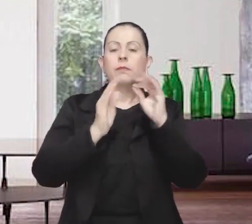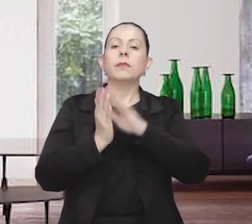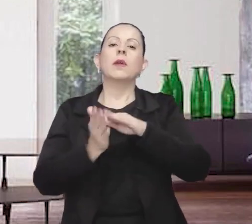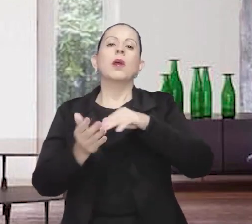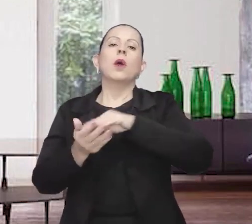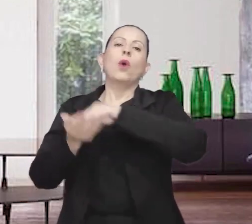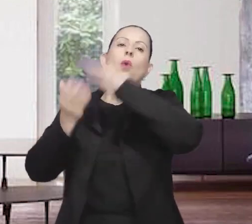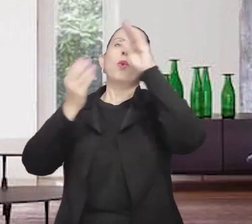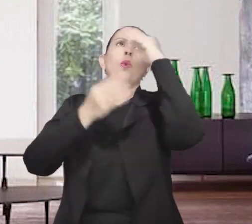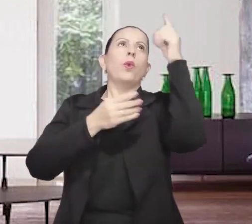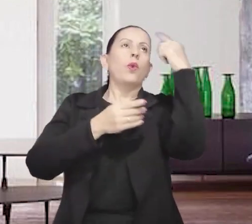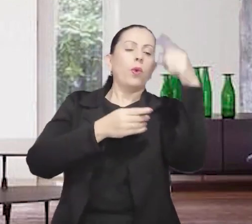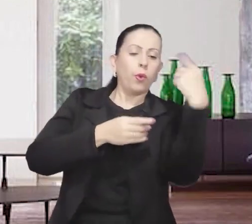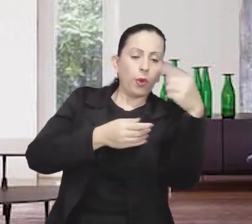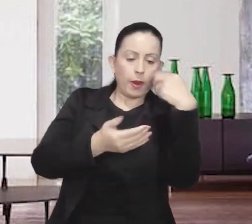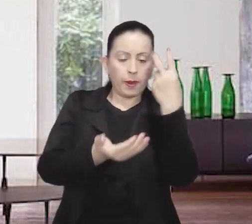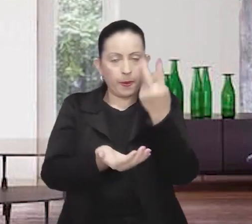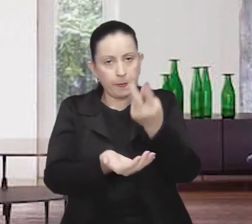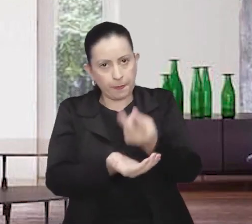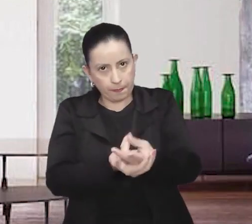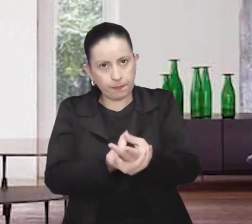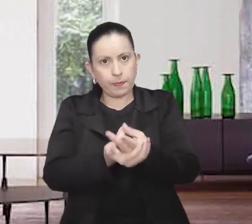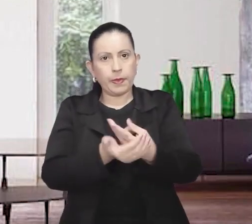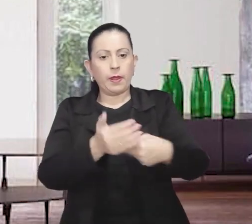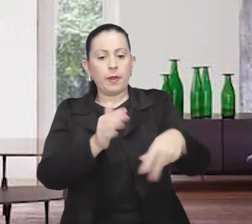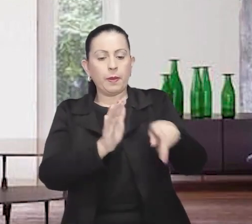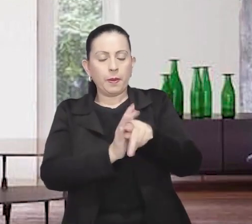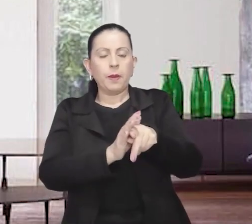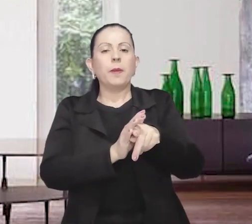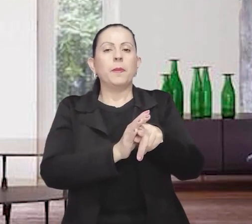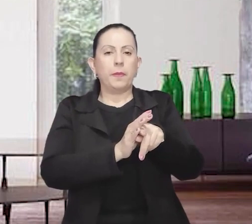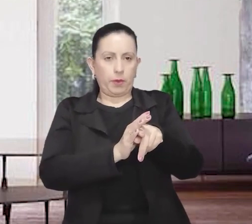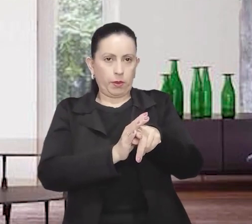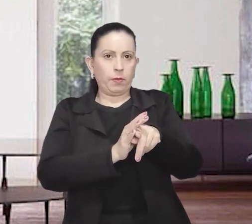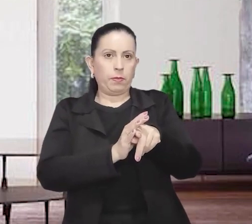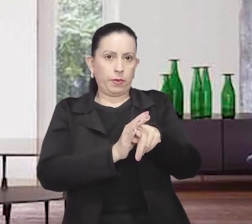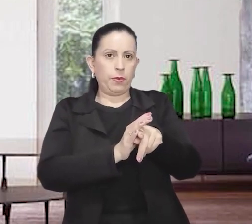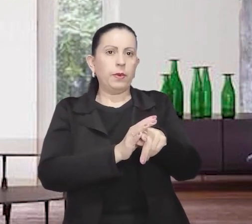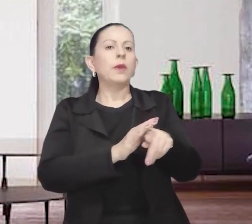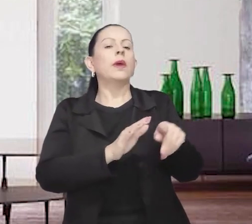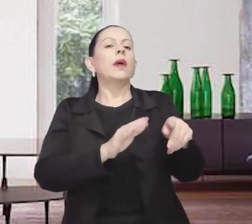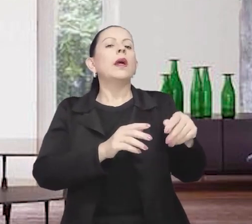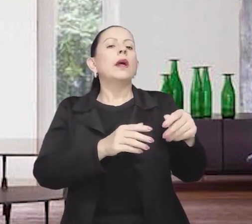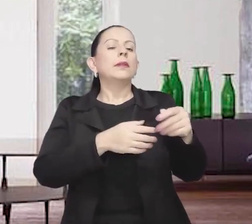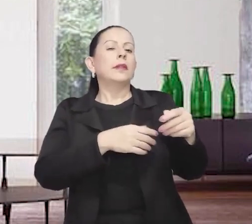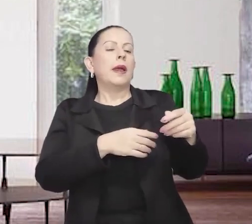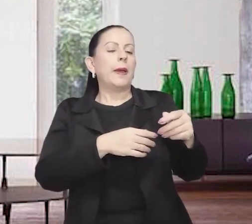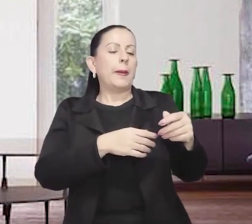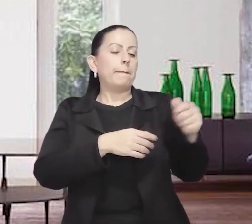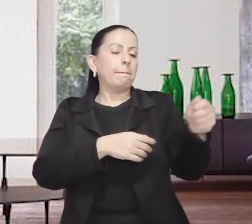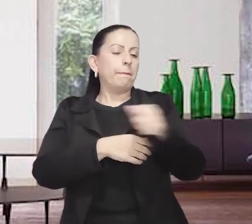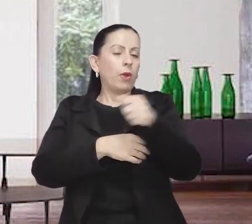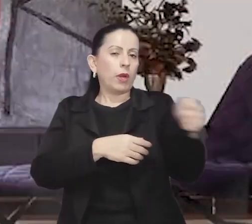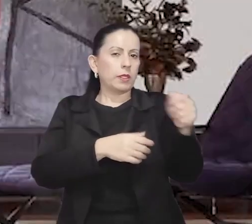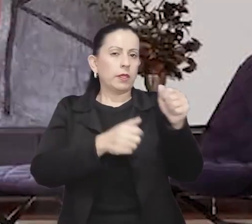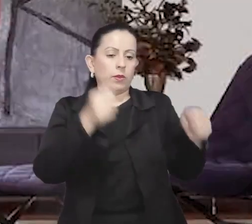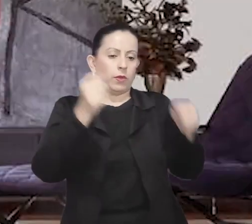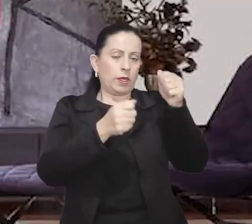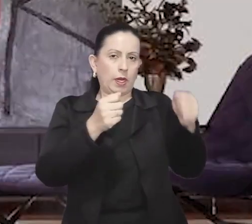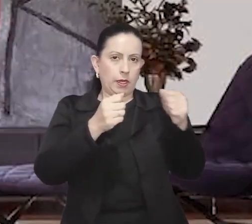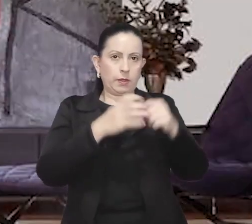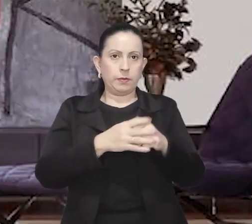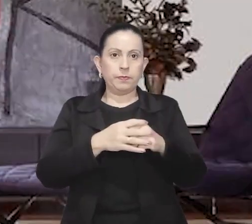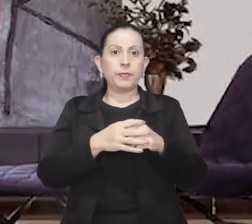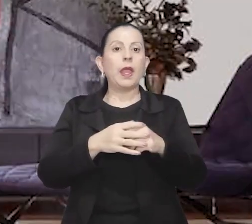ar e bate na parte superior da porta do veículo. Com impacto, a boneca é projetada para o alto.